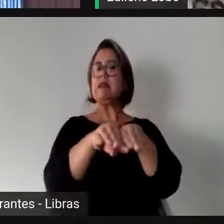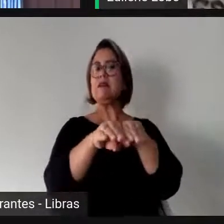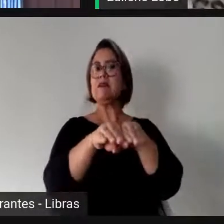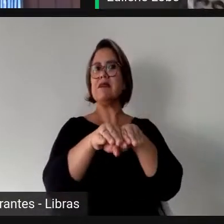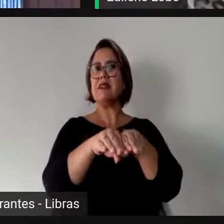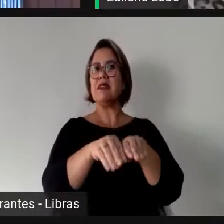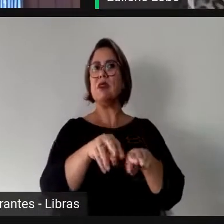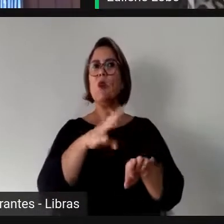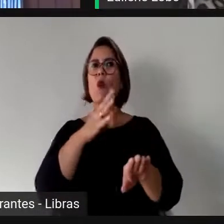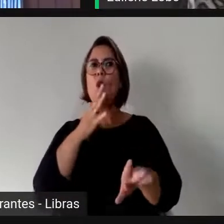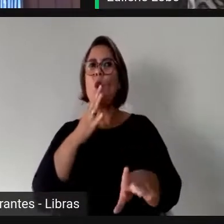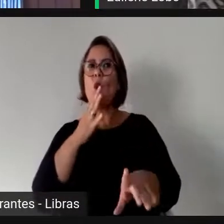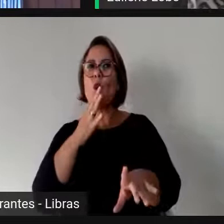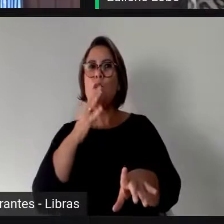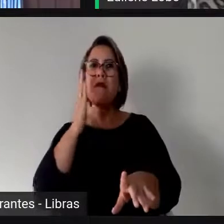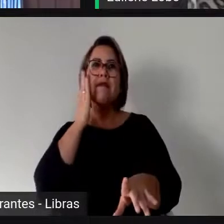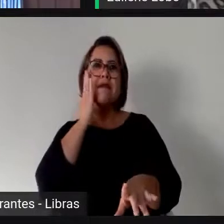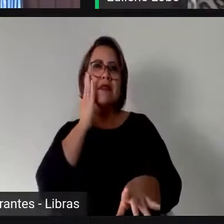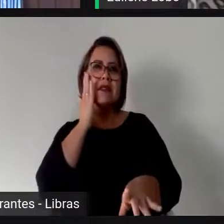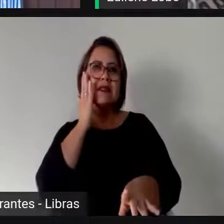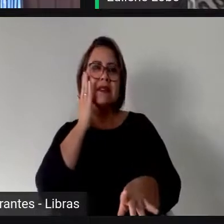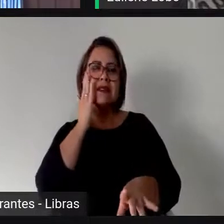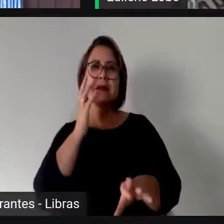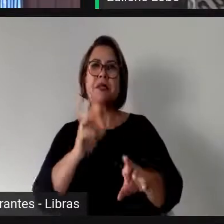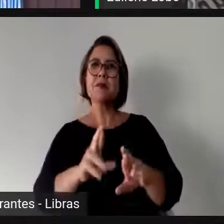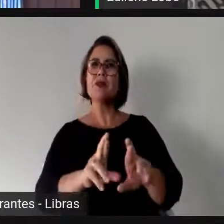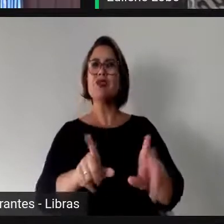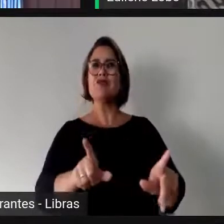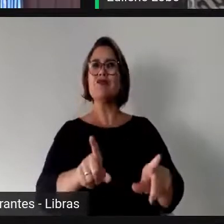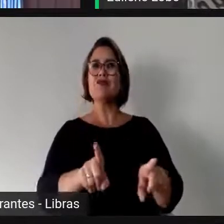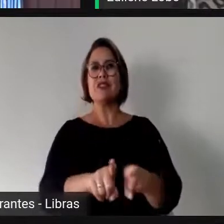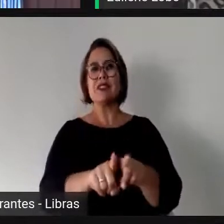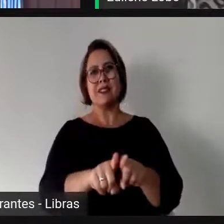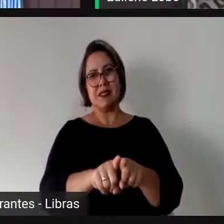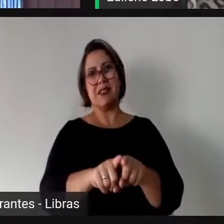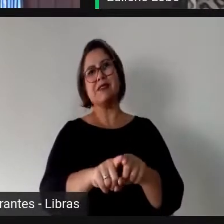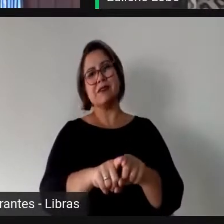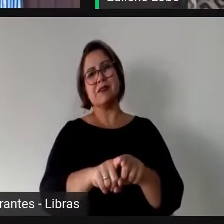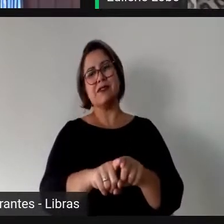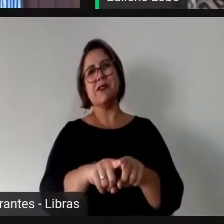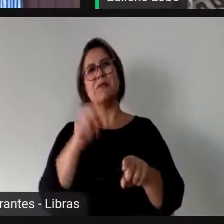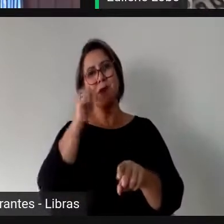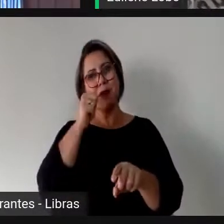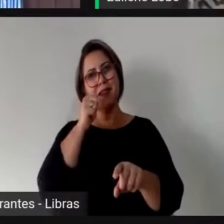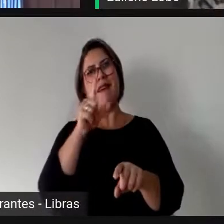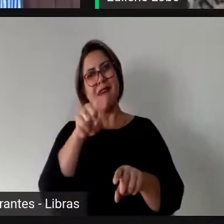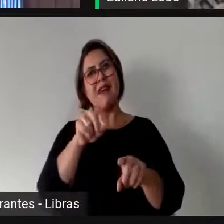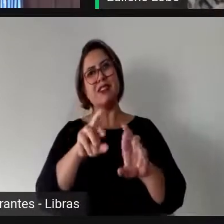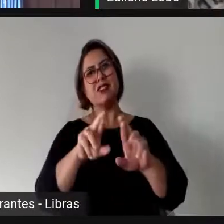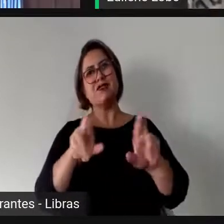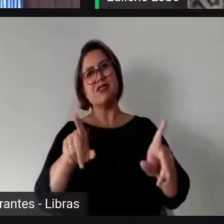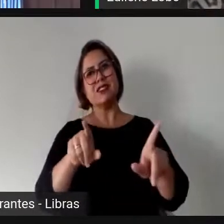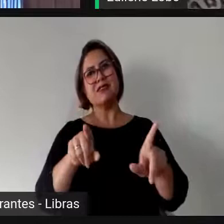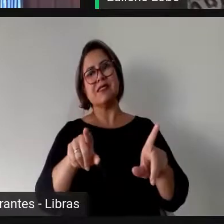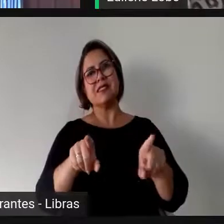reconhecimento da diferença como natural e eliminando a ideia de